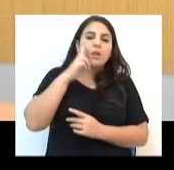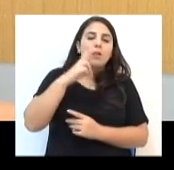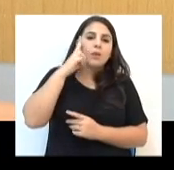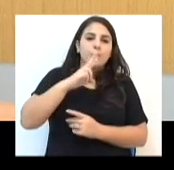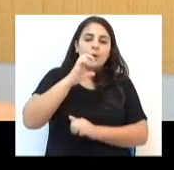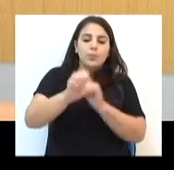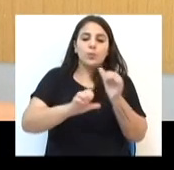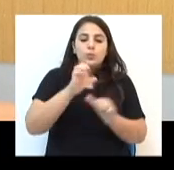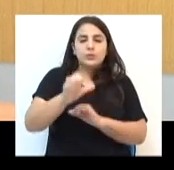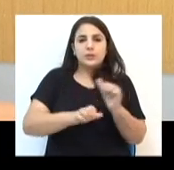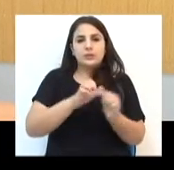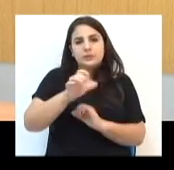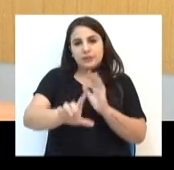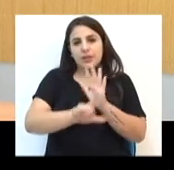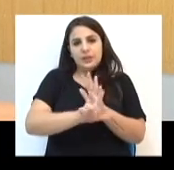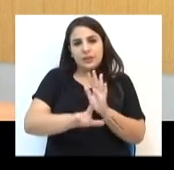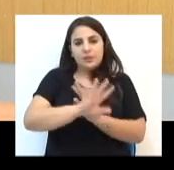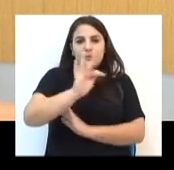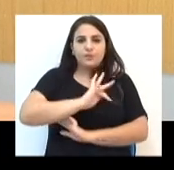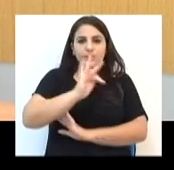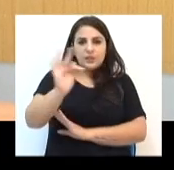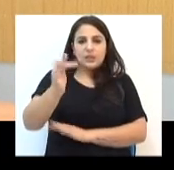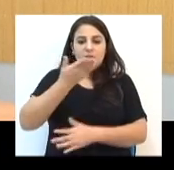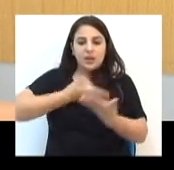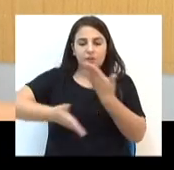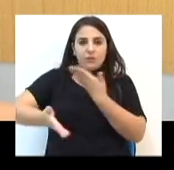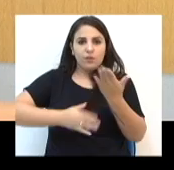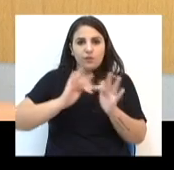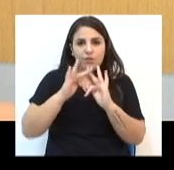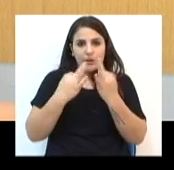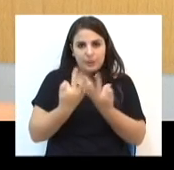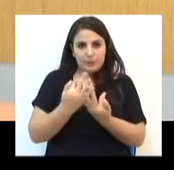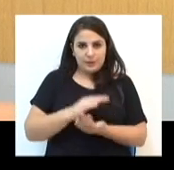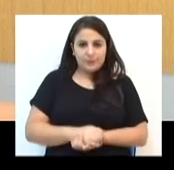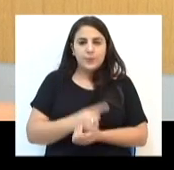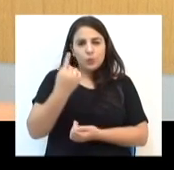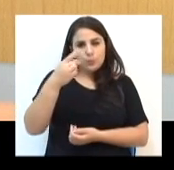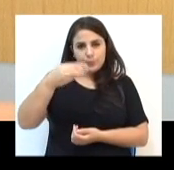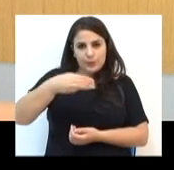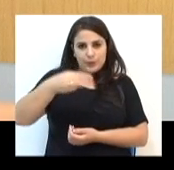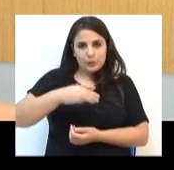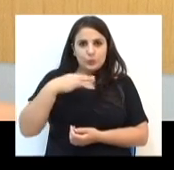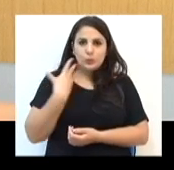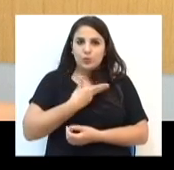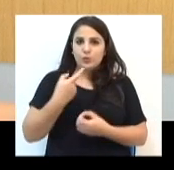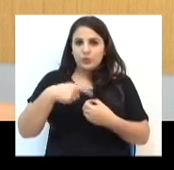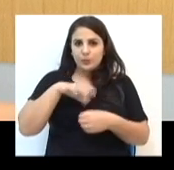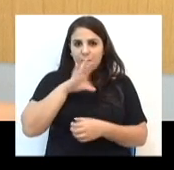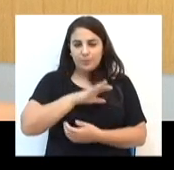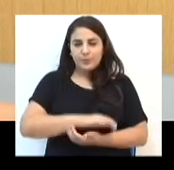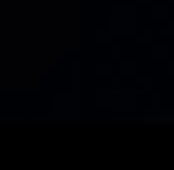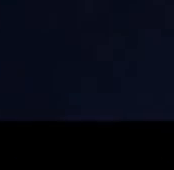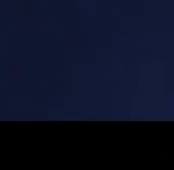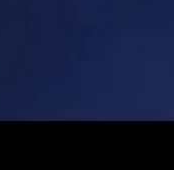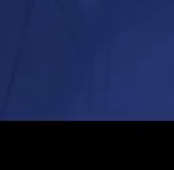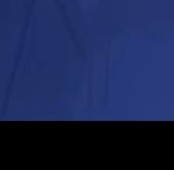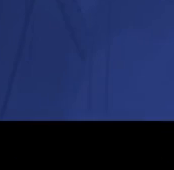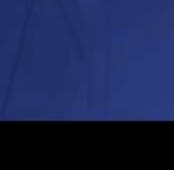lembrar as mudanças na legislação federal que envolve as famílias. É um minuto só, a gente já volta.